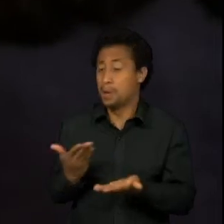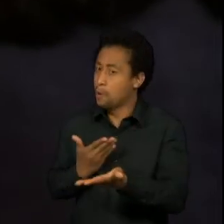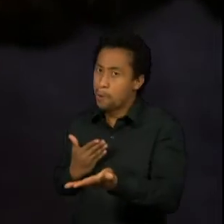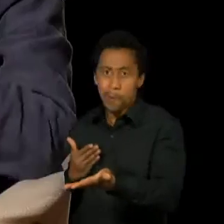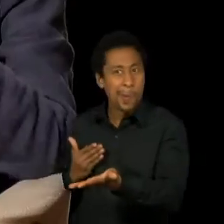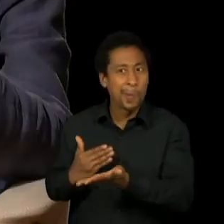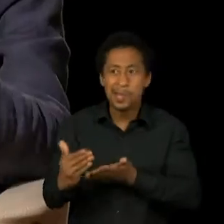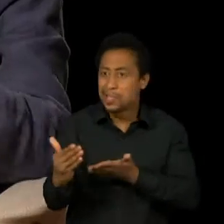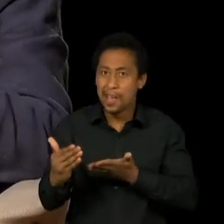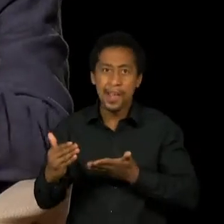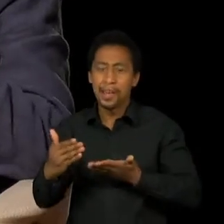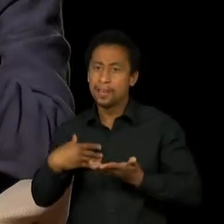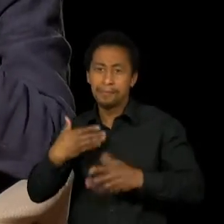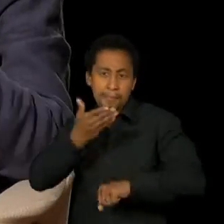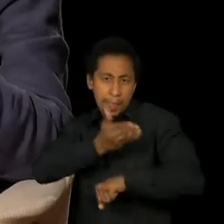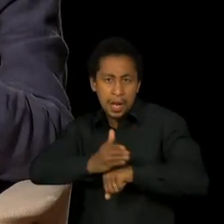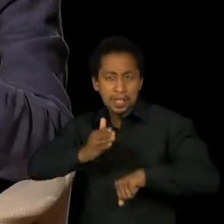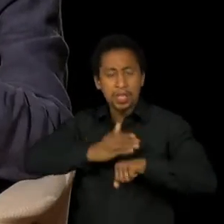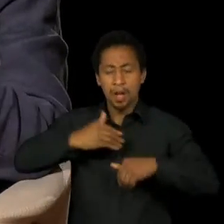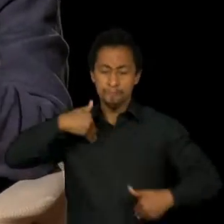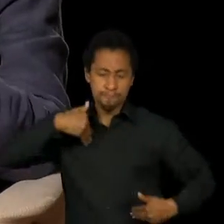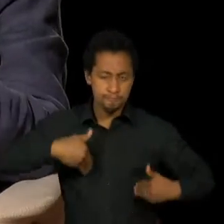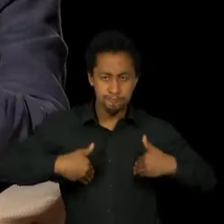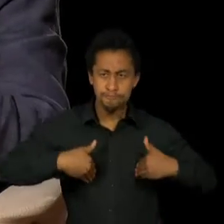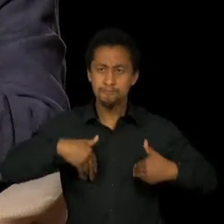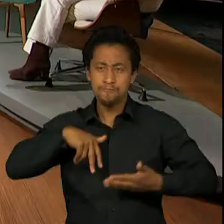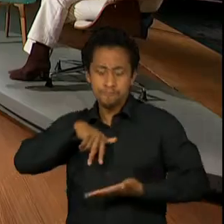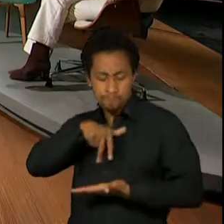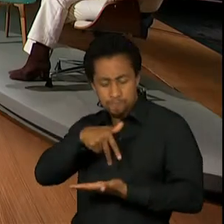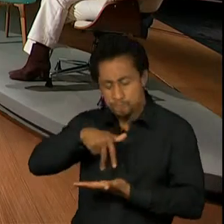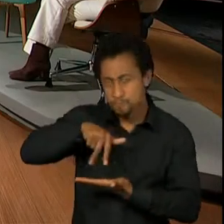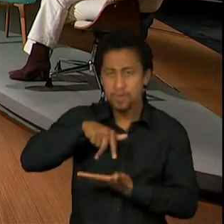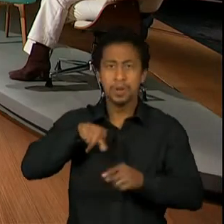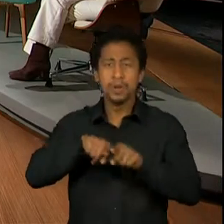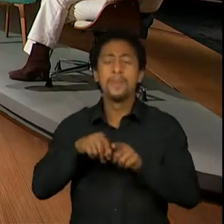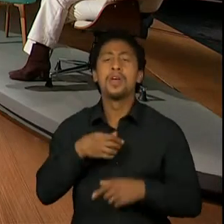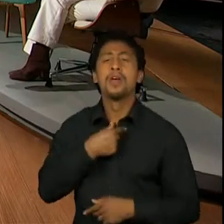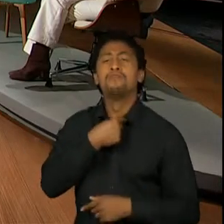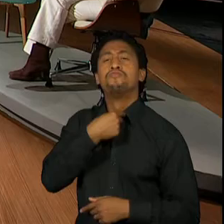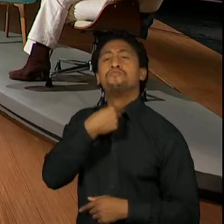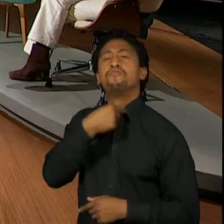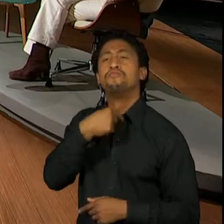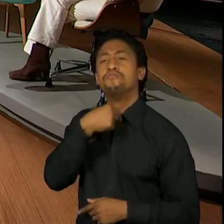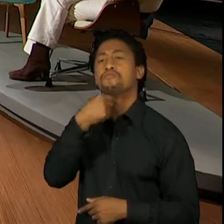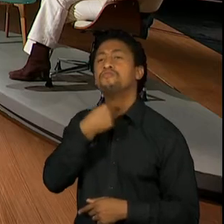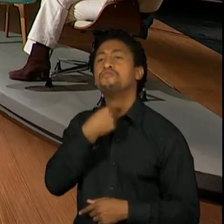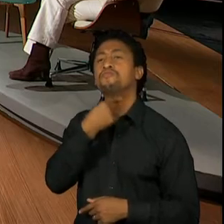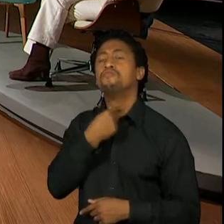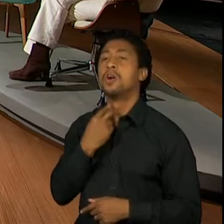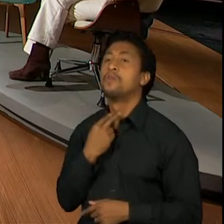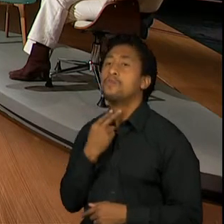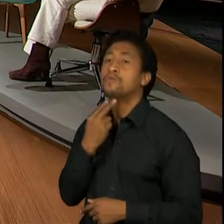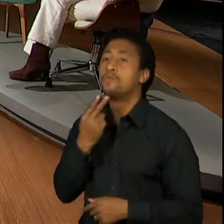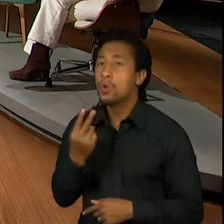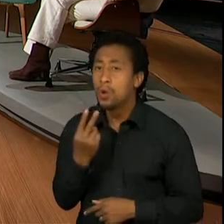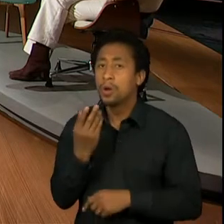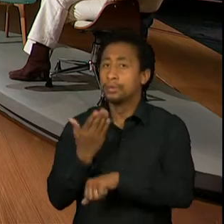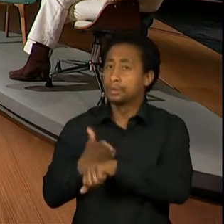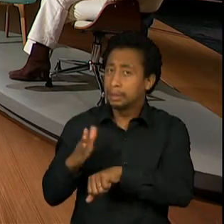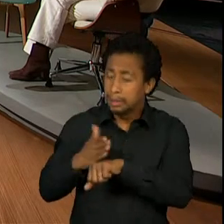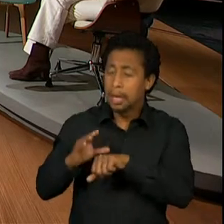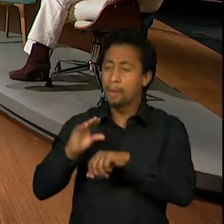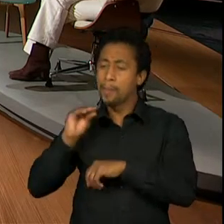exercícios físicos, vocais e etc. Foi uma grande descoberta. Então, mas os professores foram